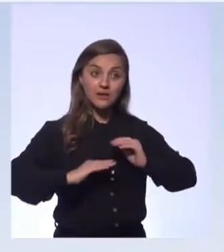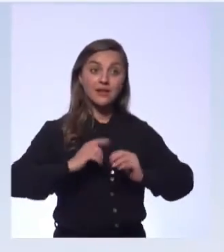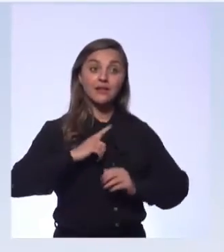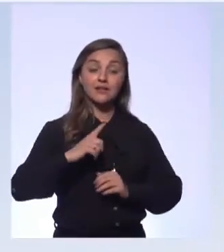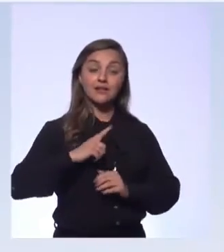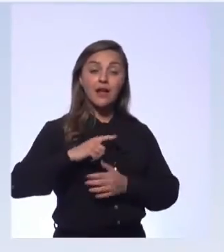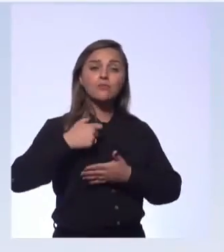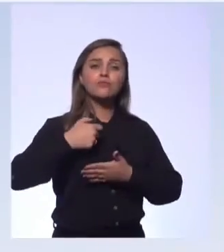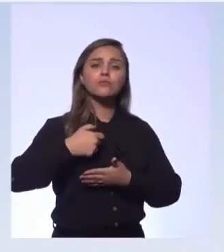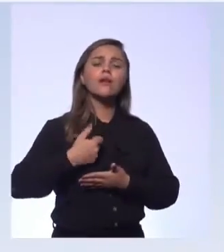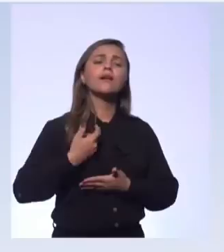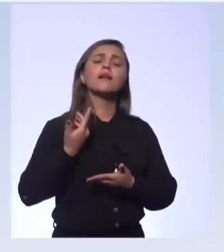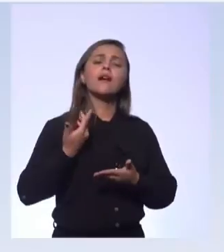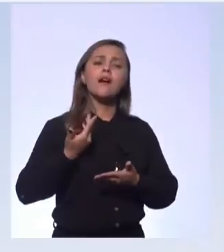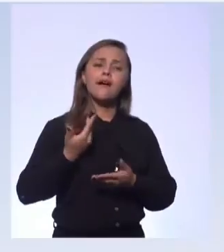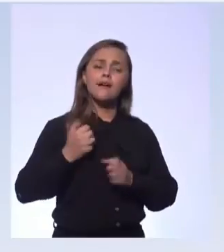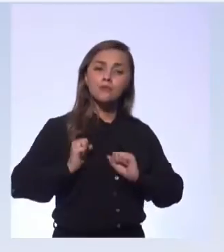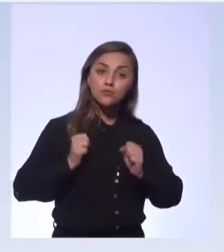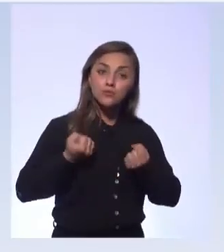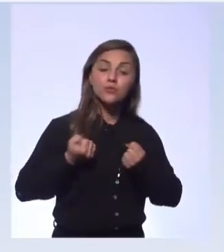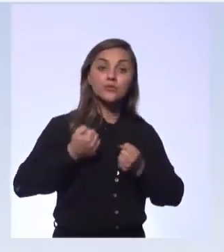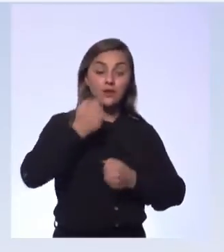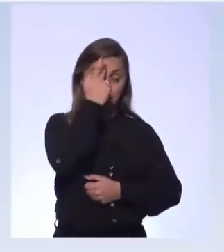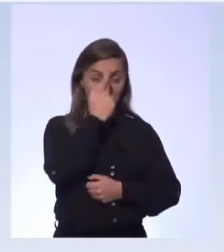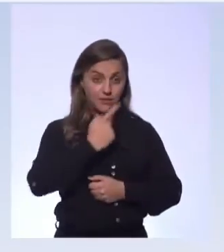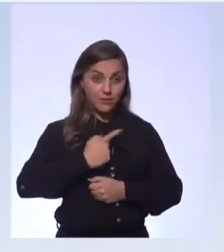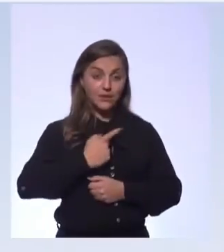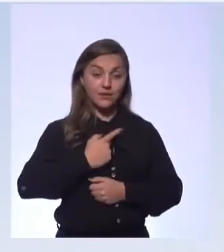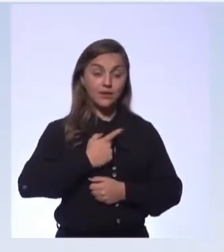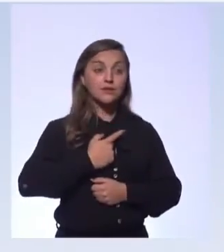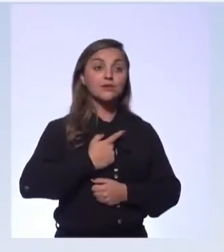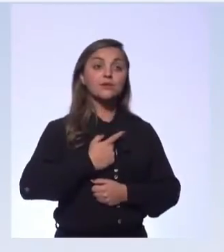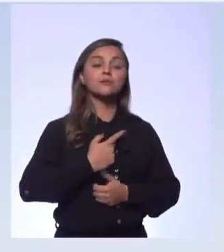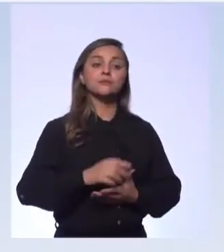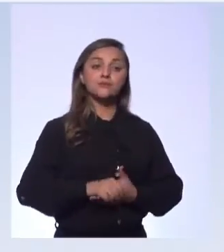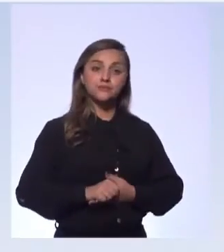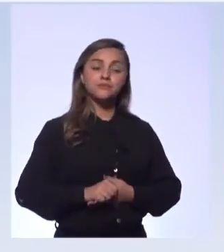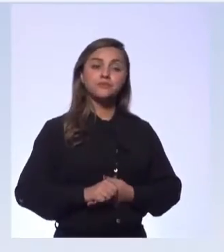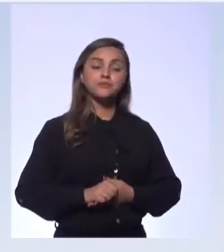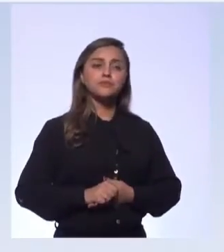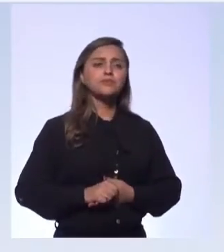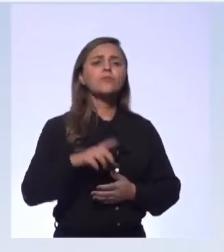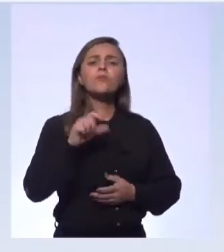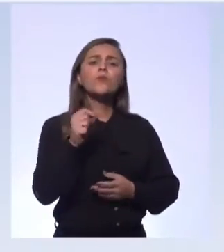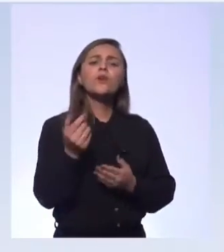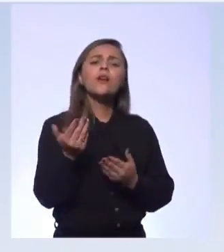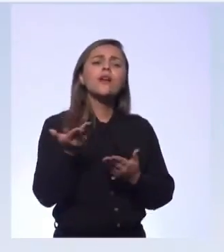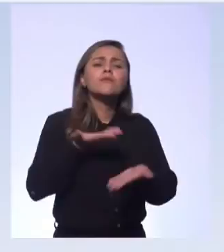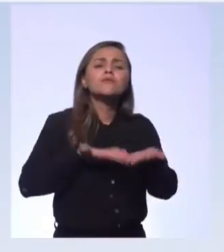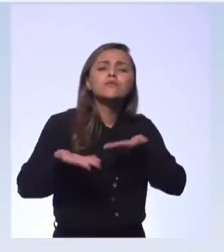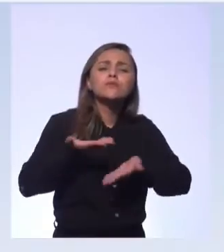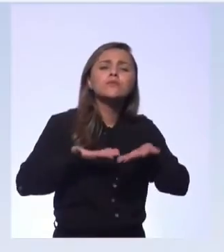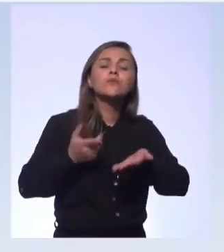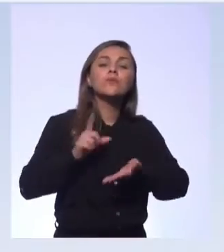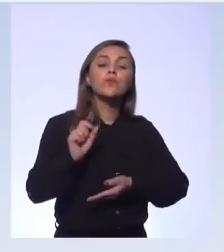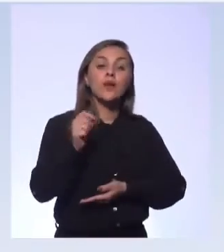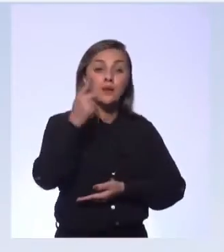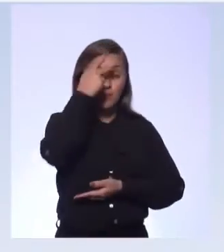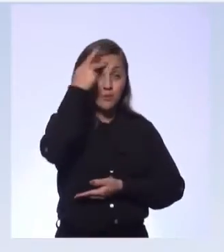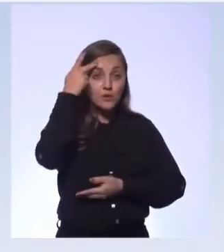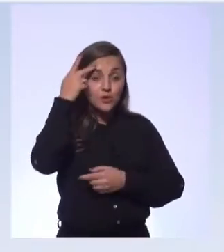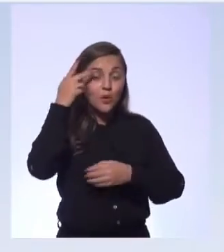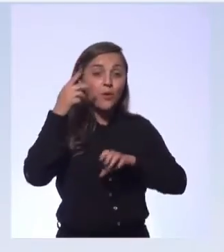contatos, independência e autoconfiança. E o que isso está associado? O empreendedor, ele tem essa